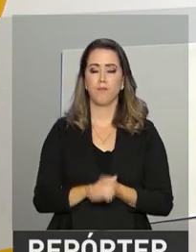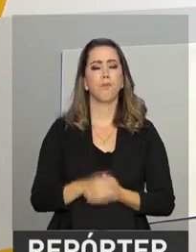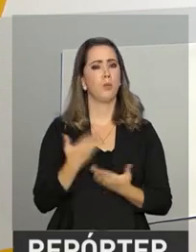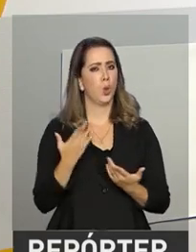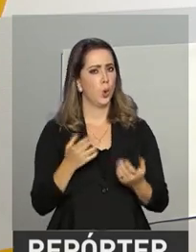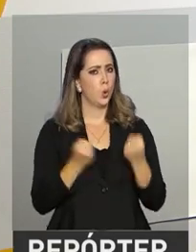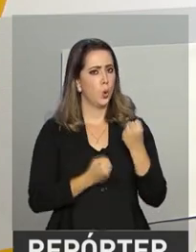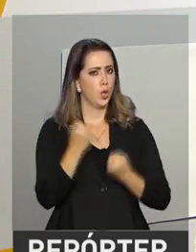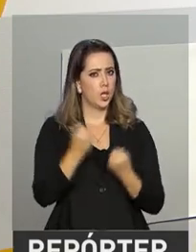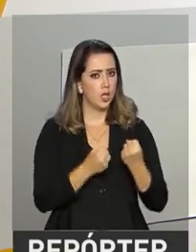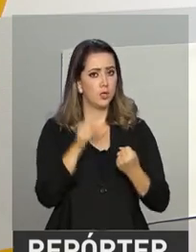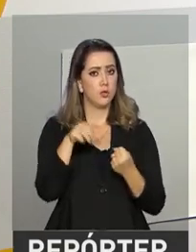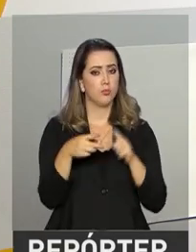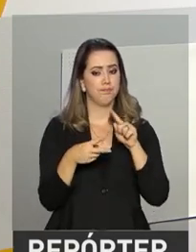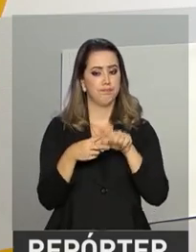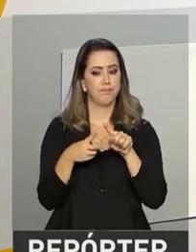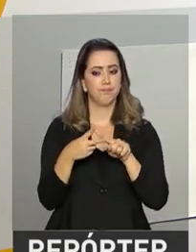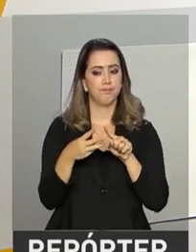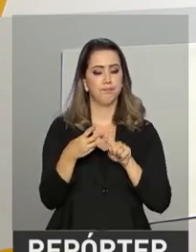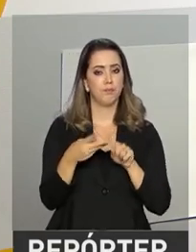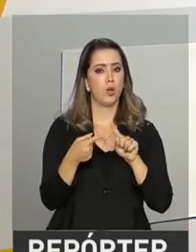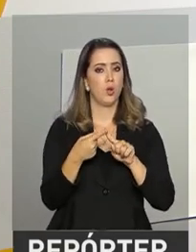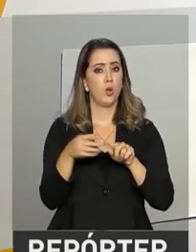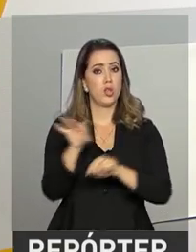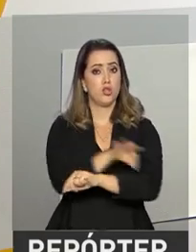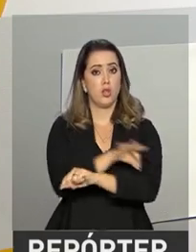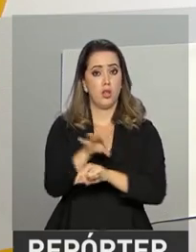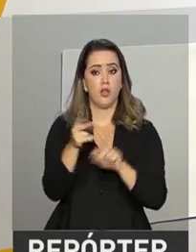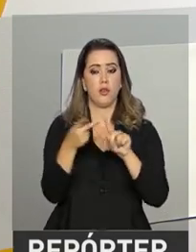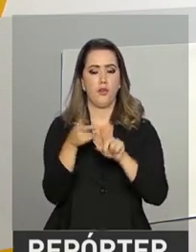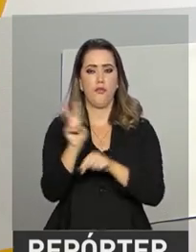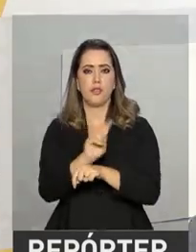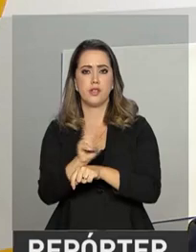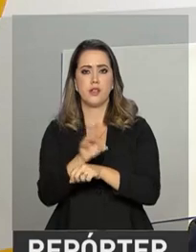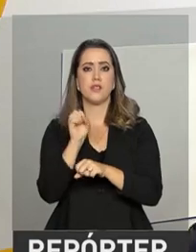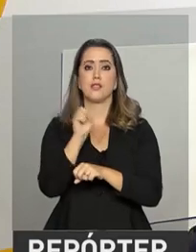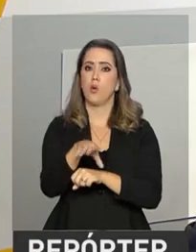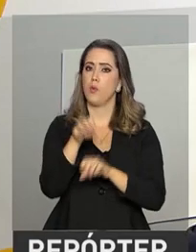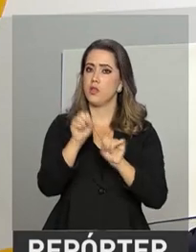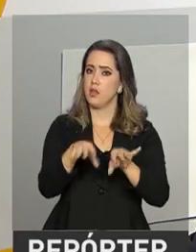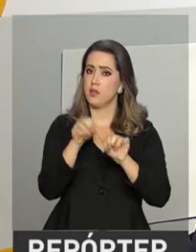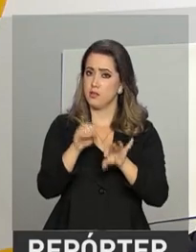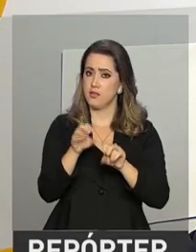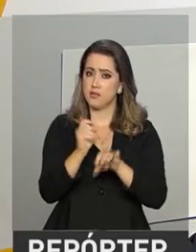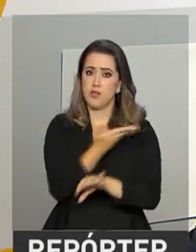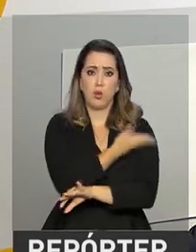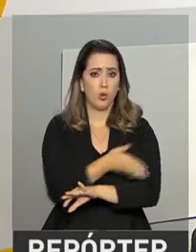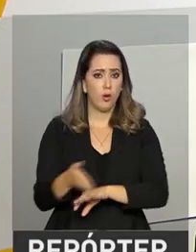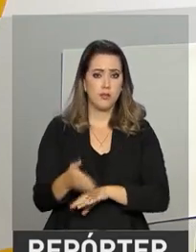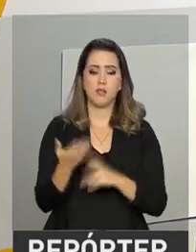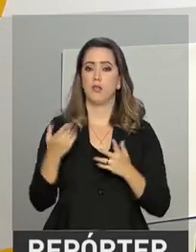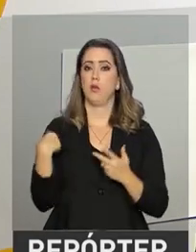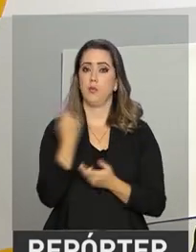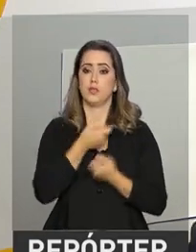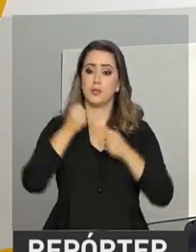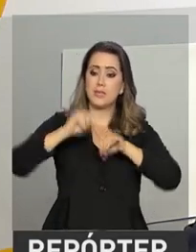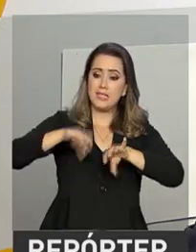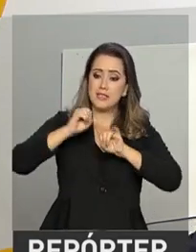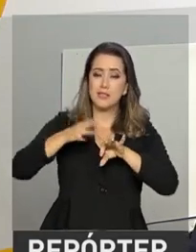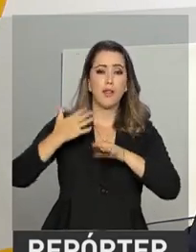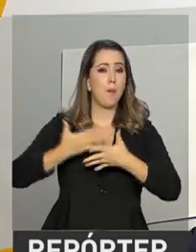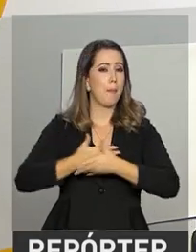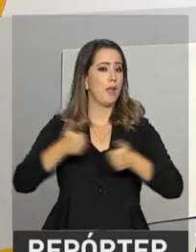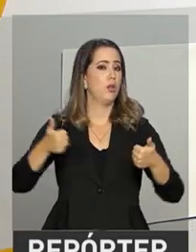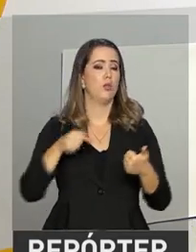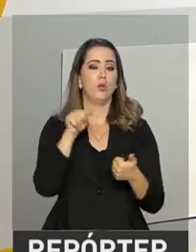formado por engenharia, fiscalização e educação. Precisamos formar melhor os nossos alunos, preparar